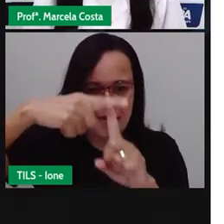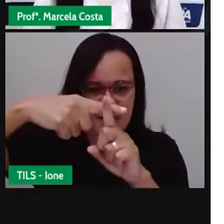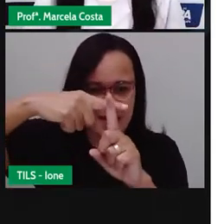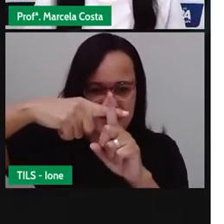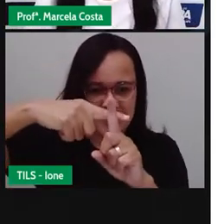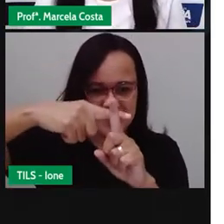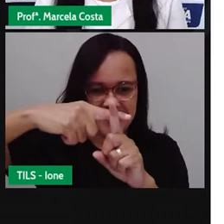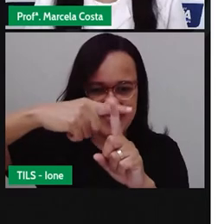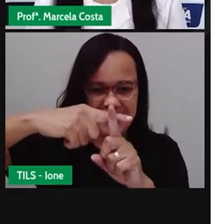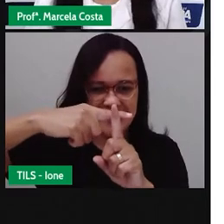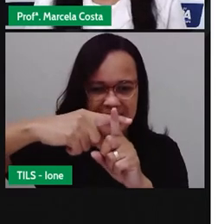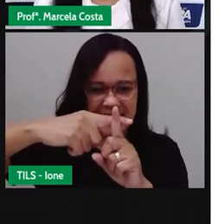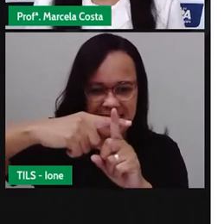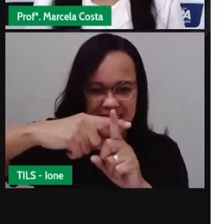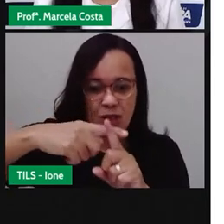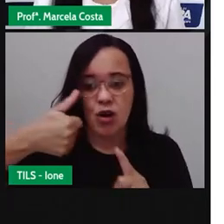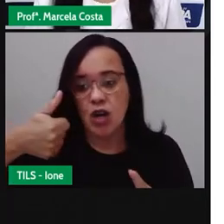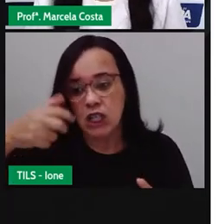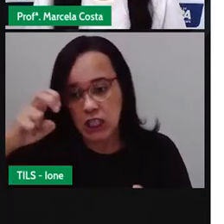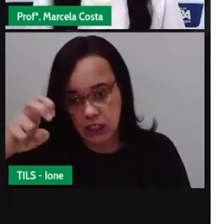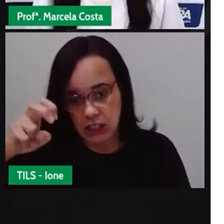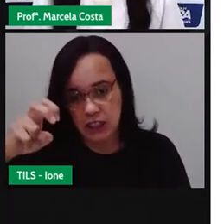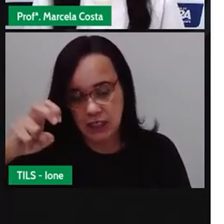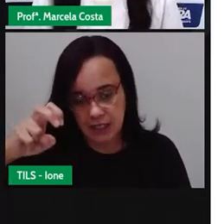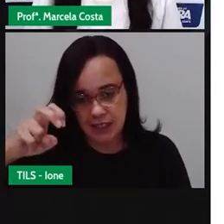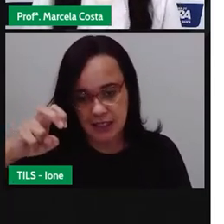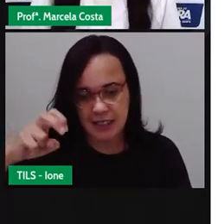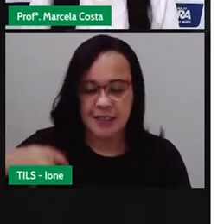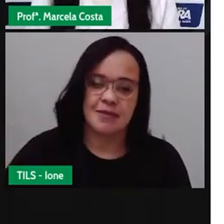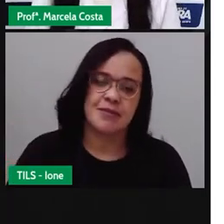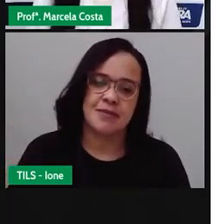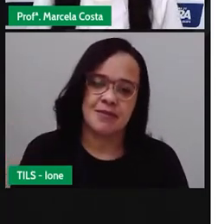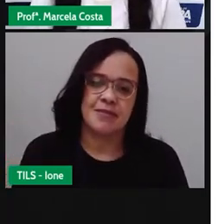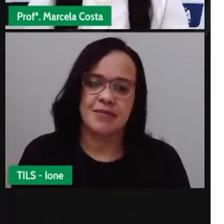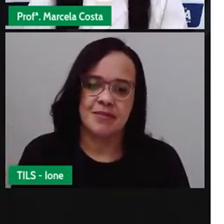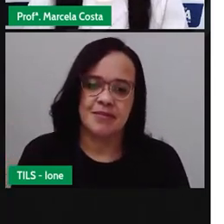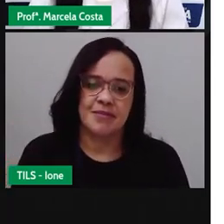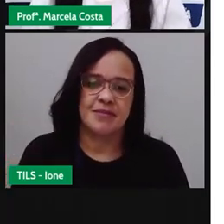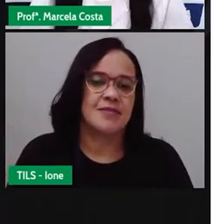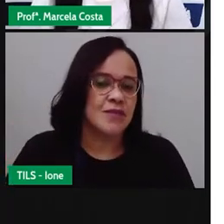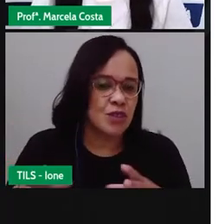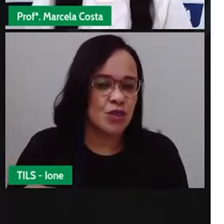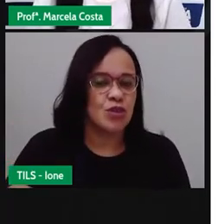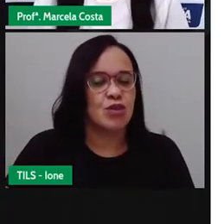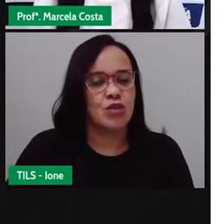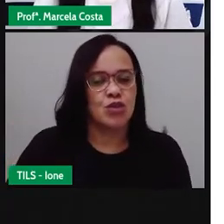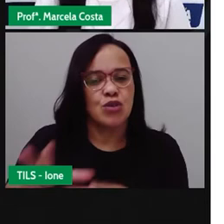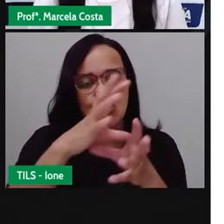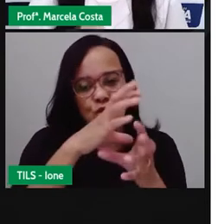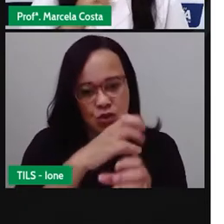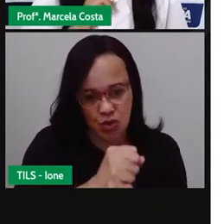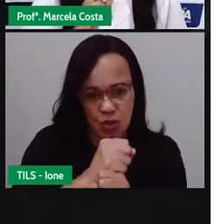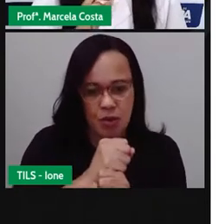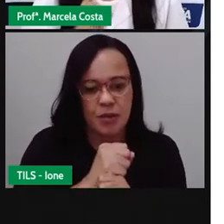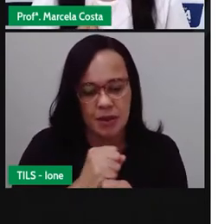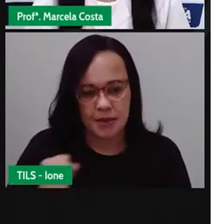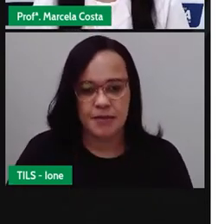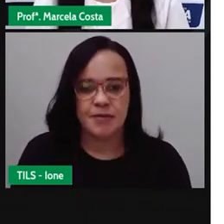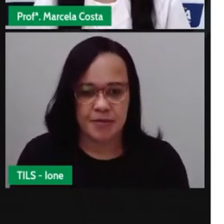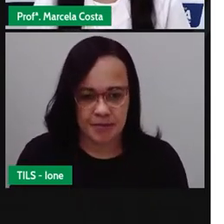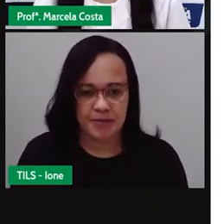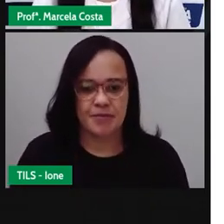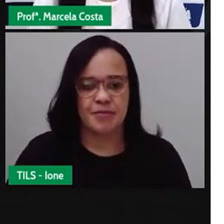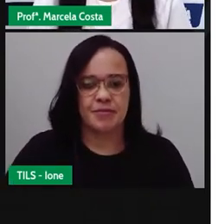Coloca aí já no caderno número 15, que é soma, a gente vai utilizar o símbolo da